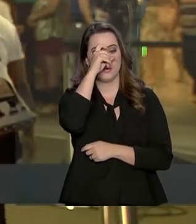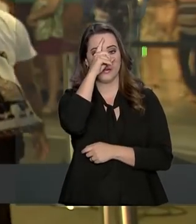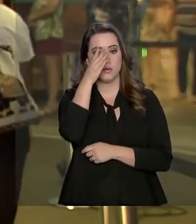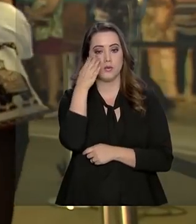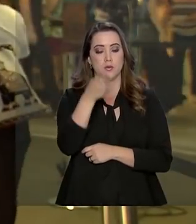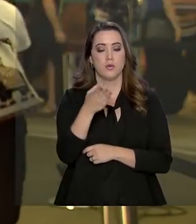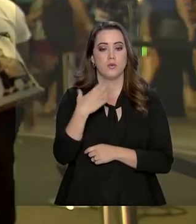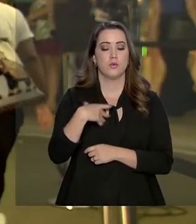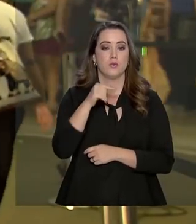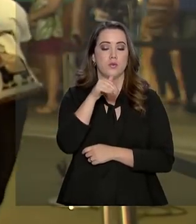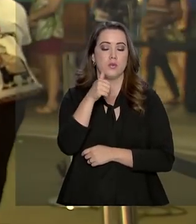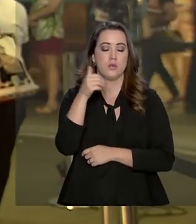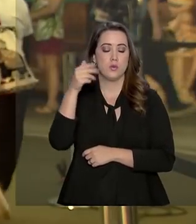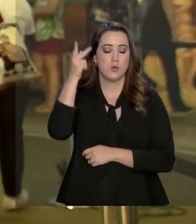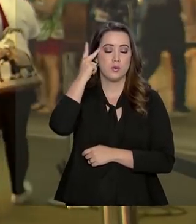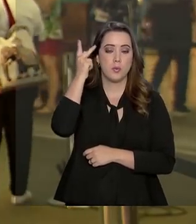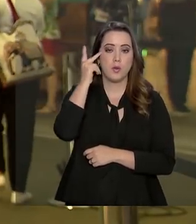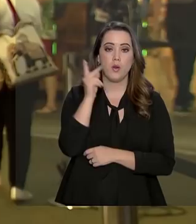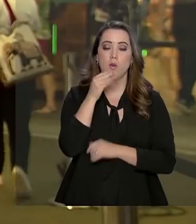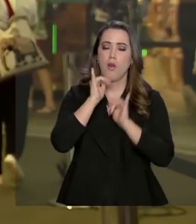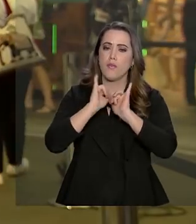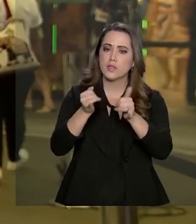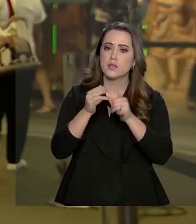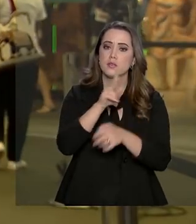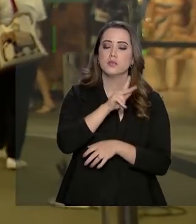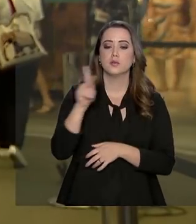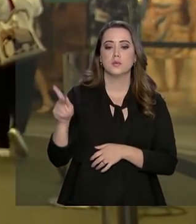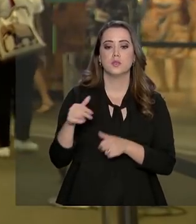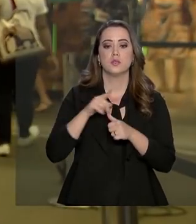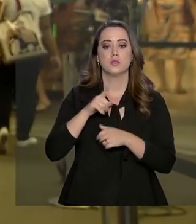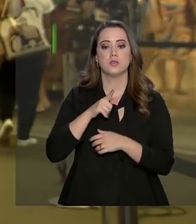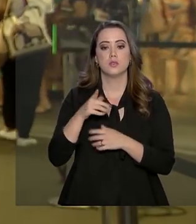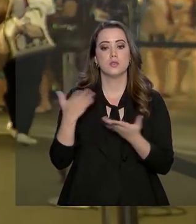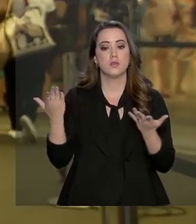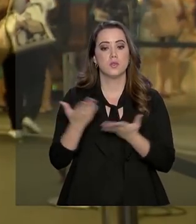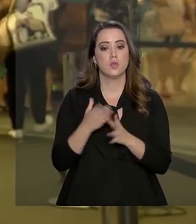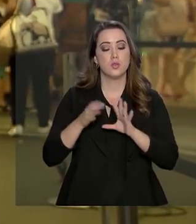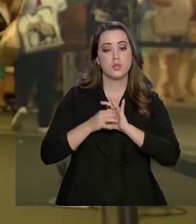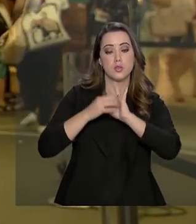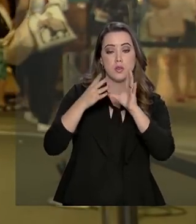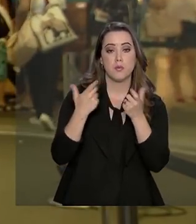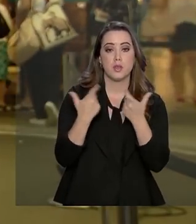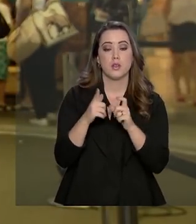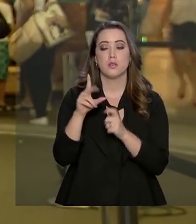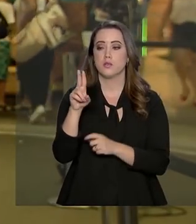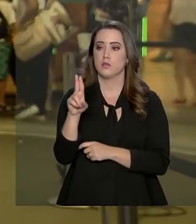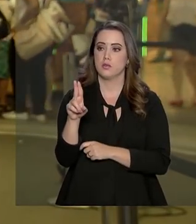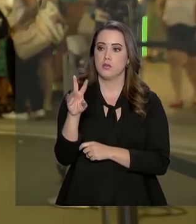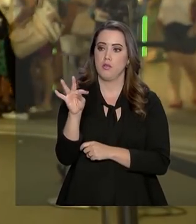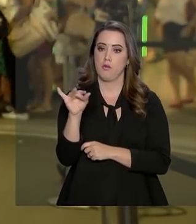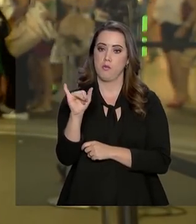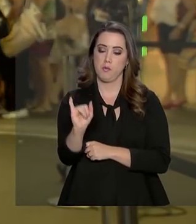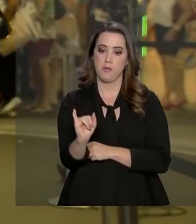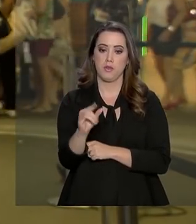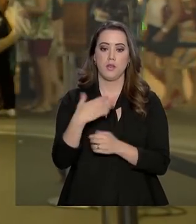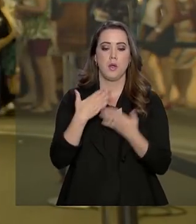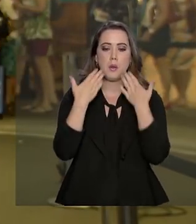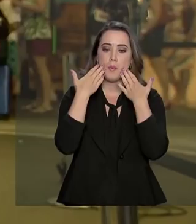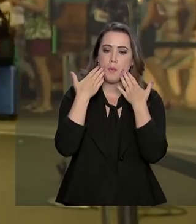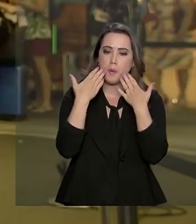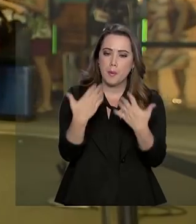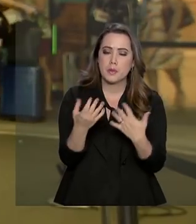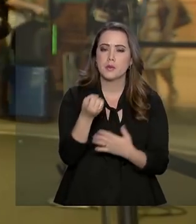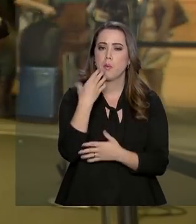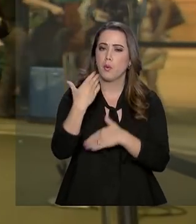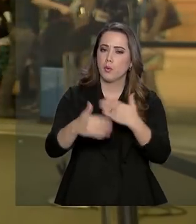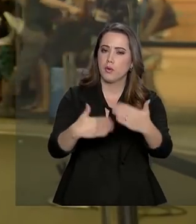Einstein, na capital paulista, informa que o presidente teve hoje alta da unidade de terapia intensiva e apresenta